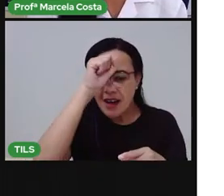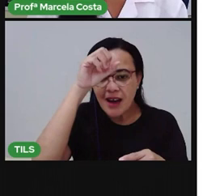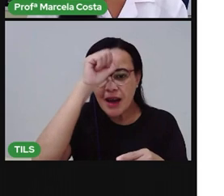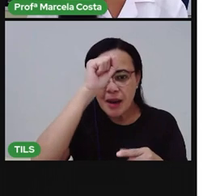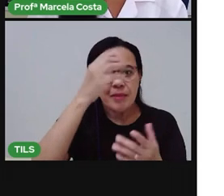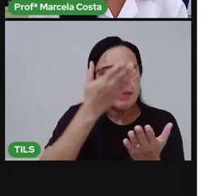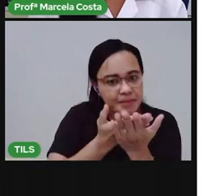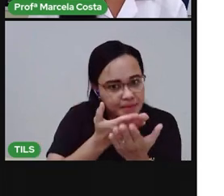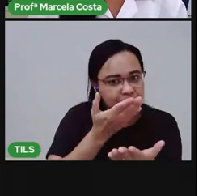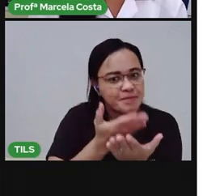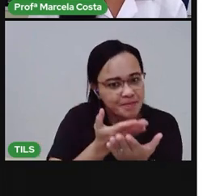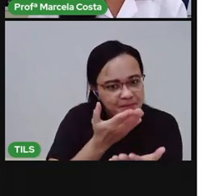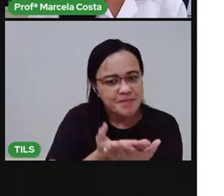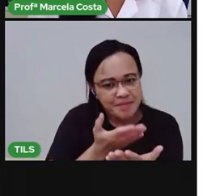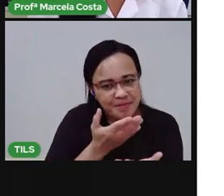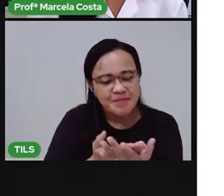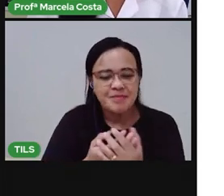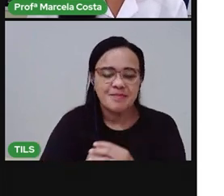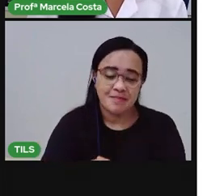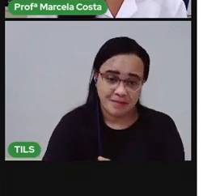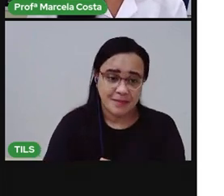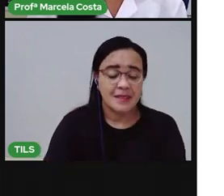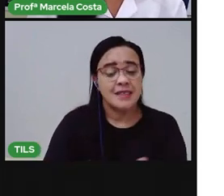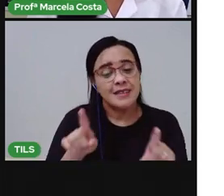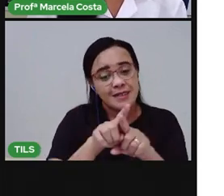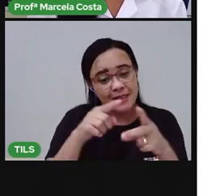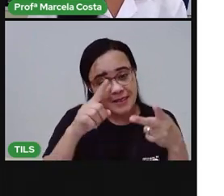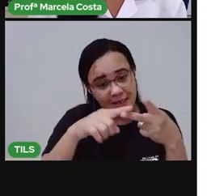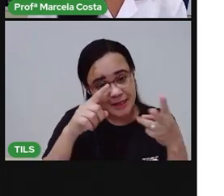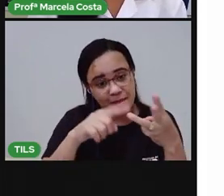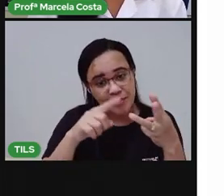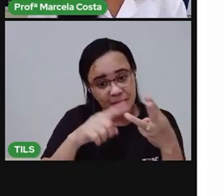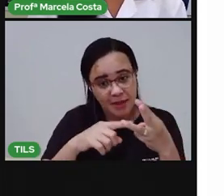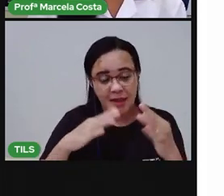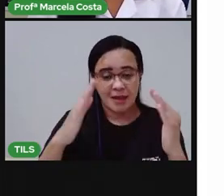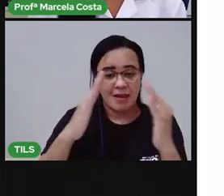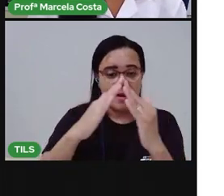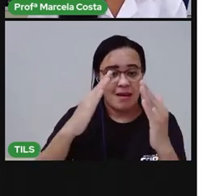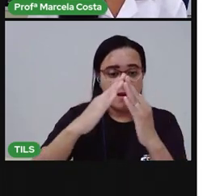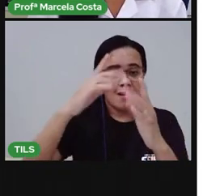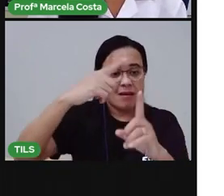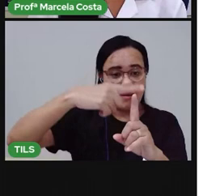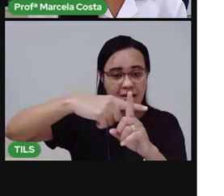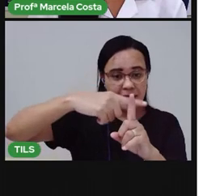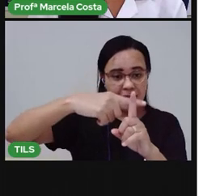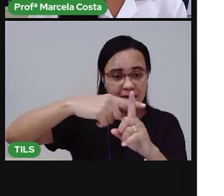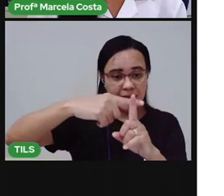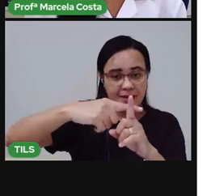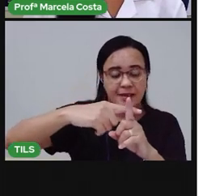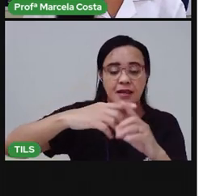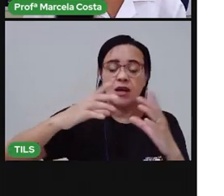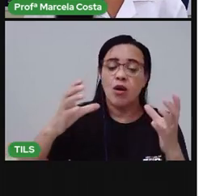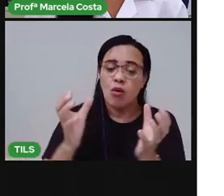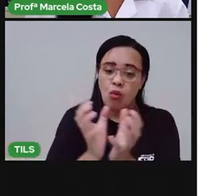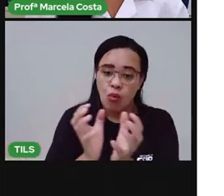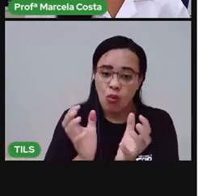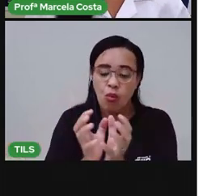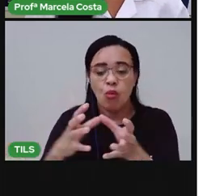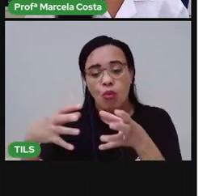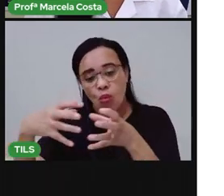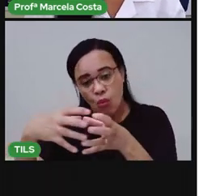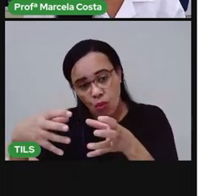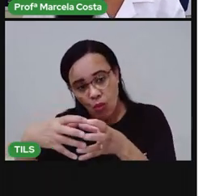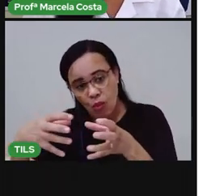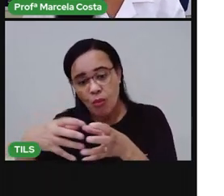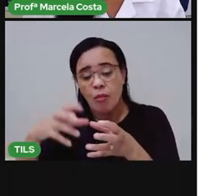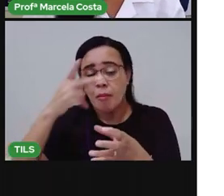pra estudar. Tem também a igreja, que é um espaço de convivência, onde você vai estar